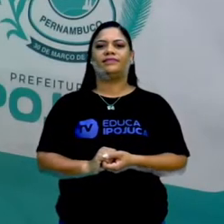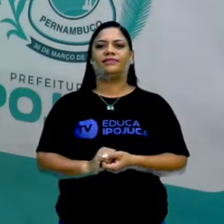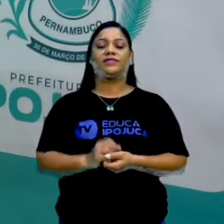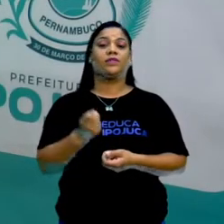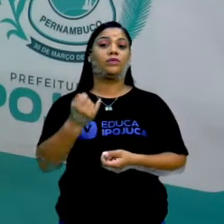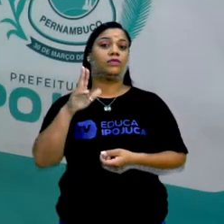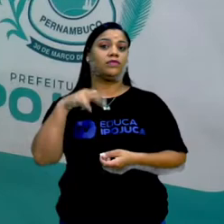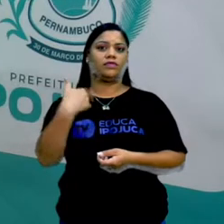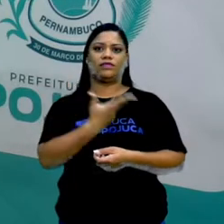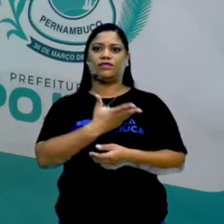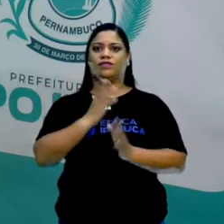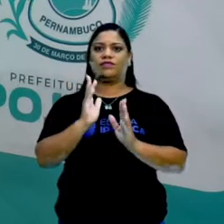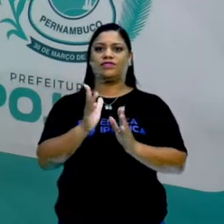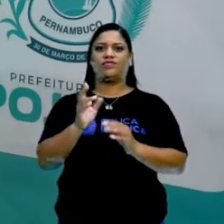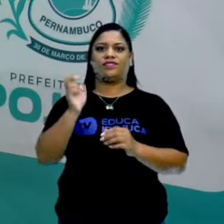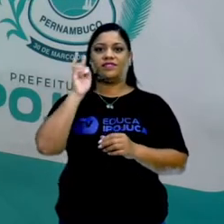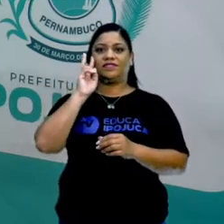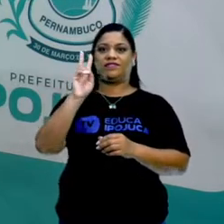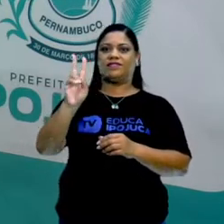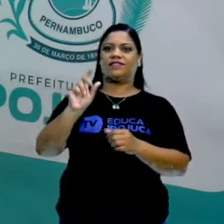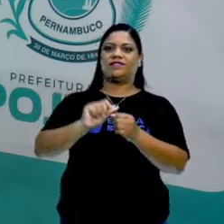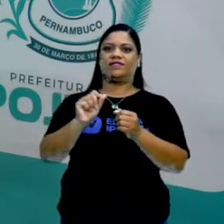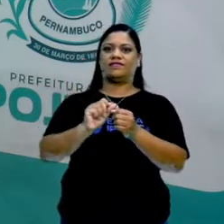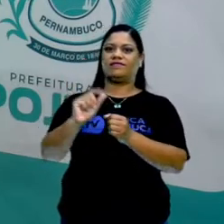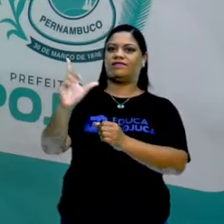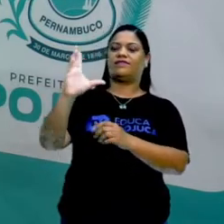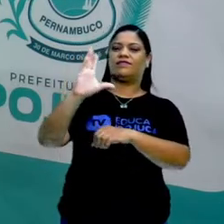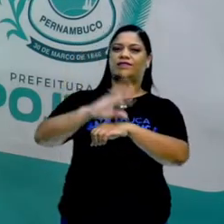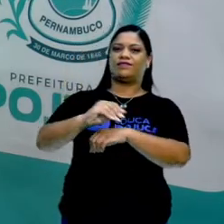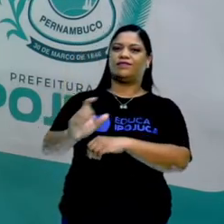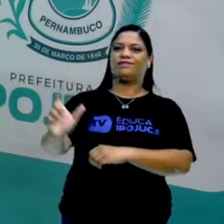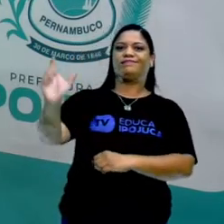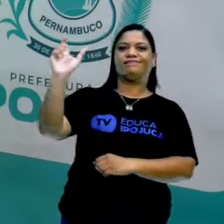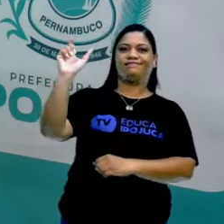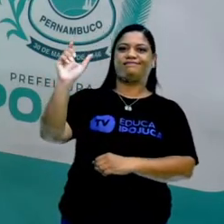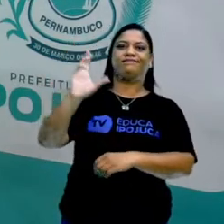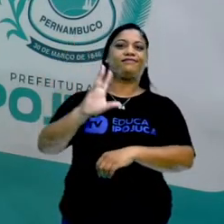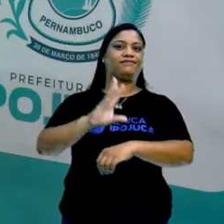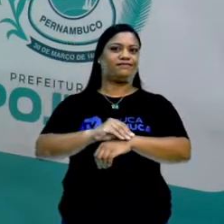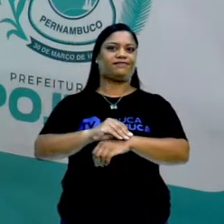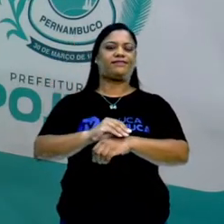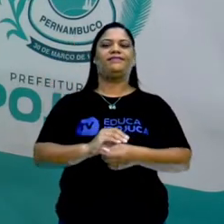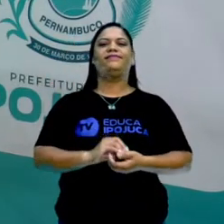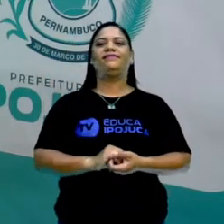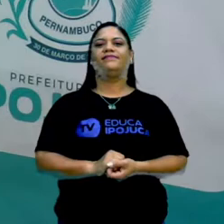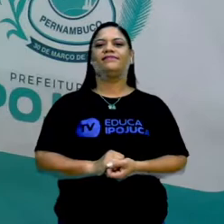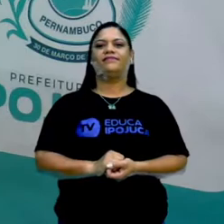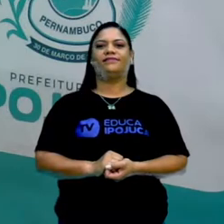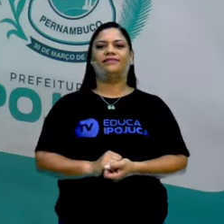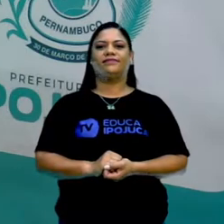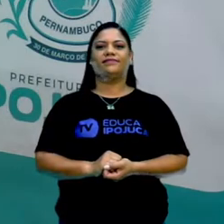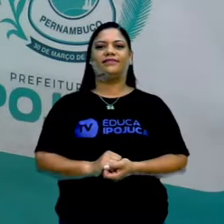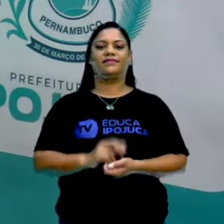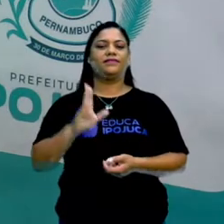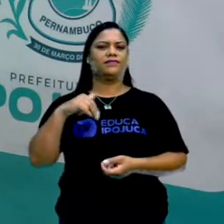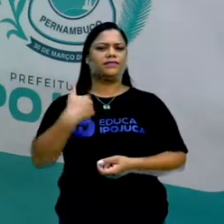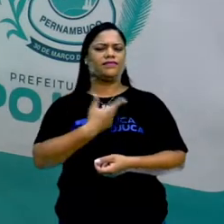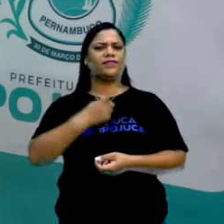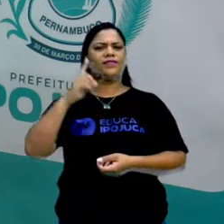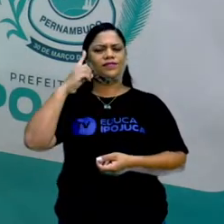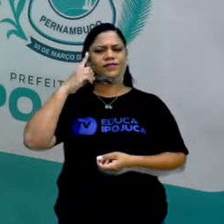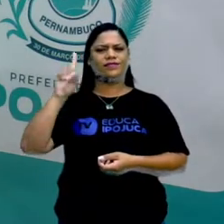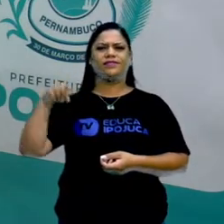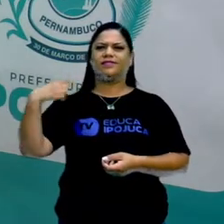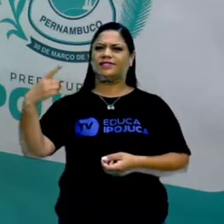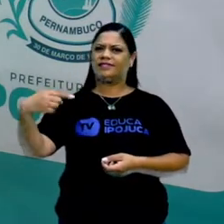Quantos de nós já nos vimos assim, ó, fazendo uma selfie, não é? Então a fotografia faz parte aí hoje do nosso dia a